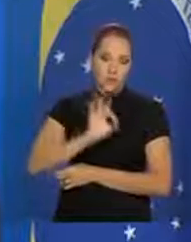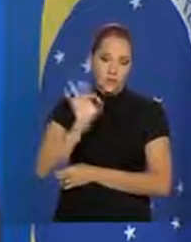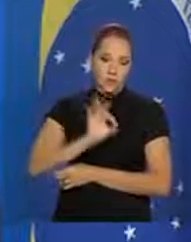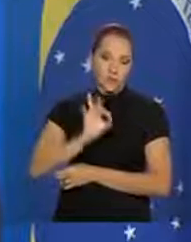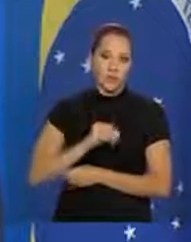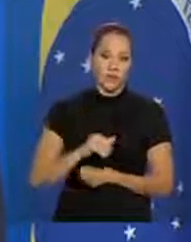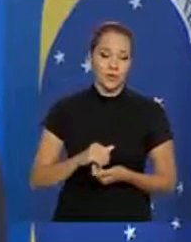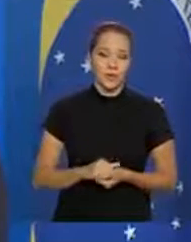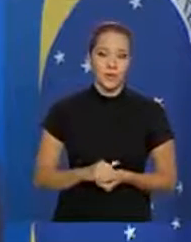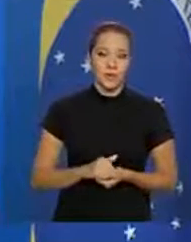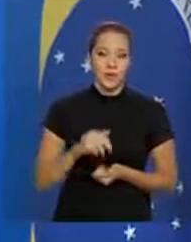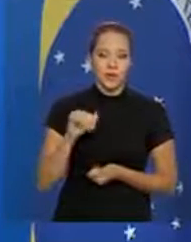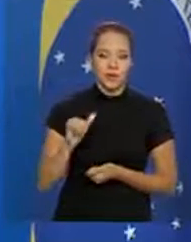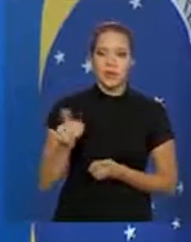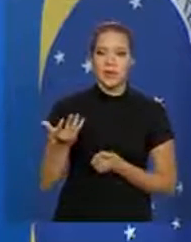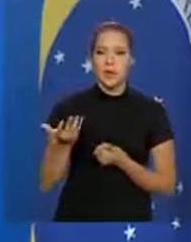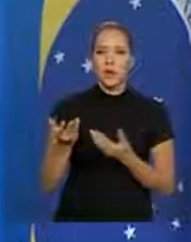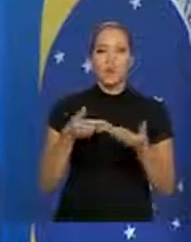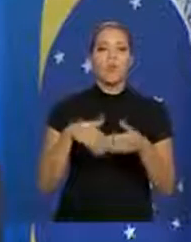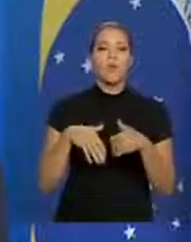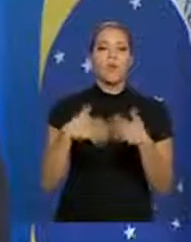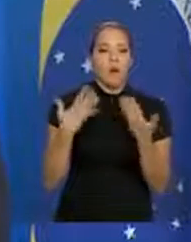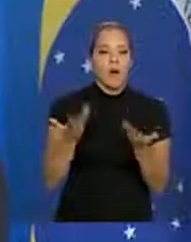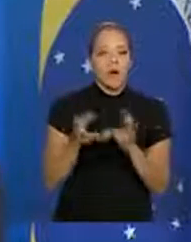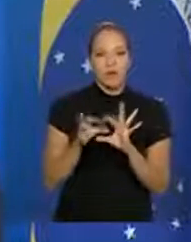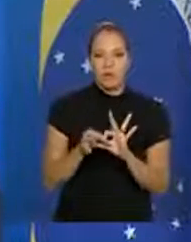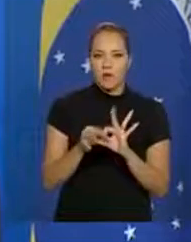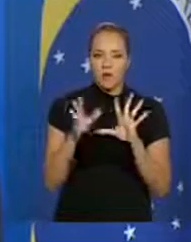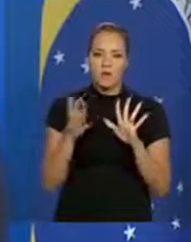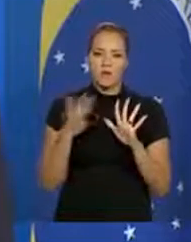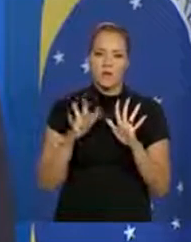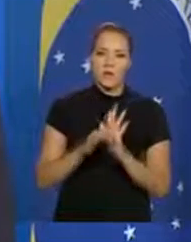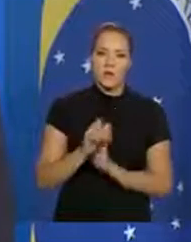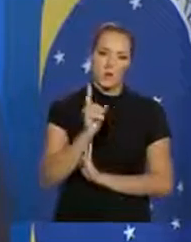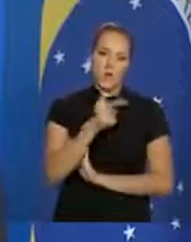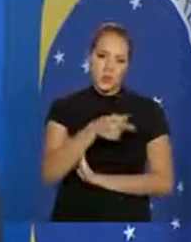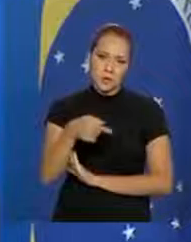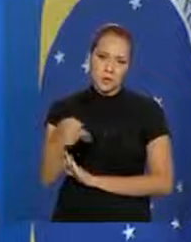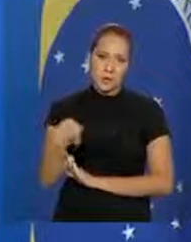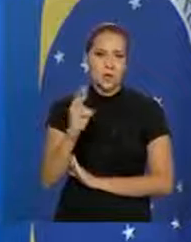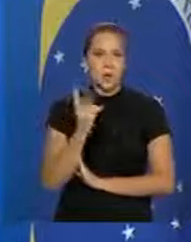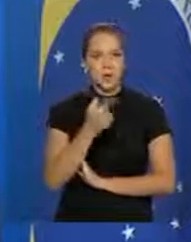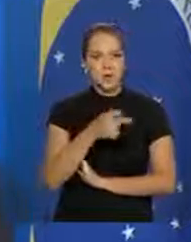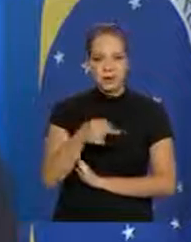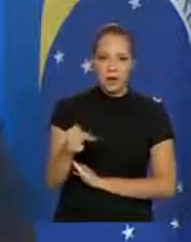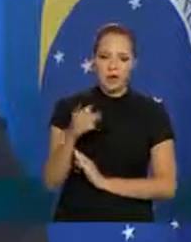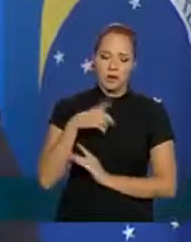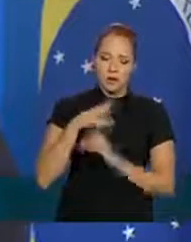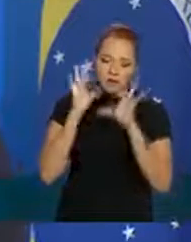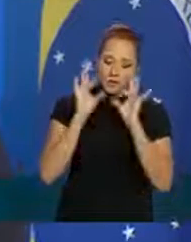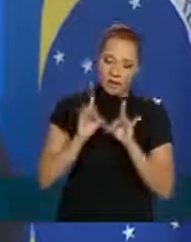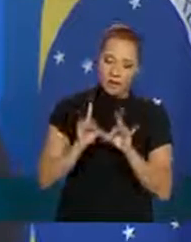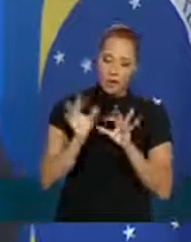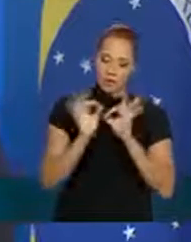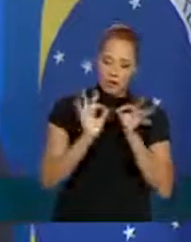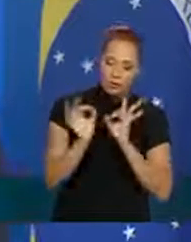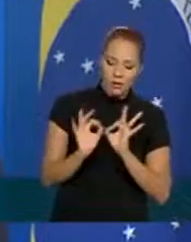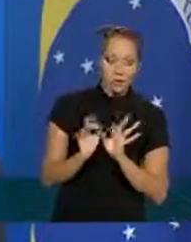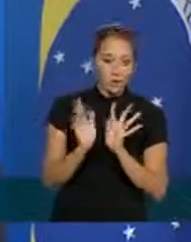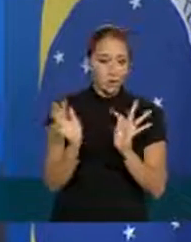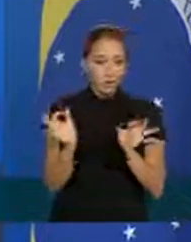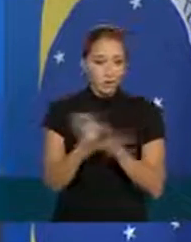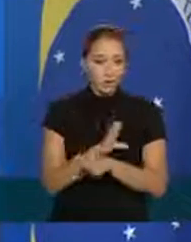e em relação a quando vai estar disponível provavelmente em uma semana ou duas nós estamos finalizando os detalhes agora